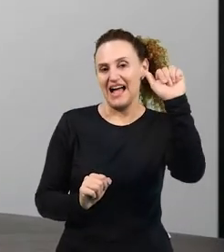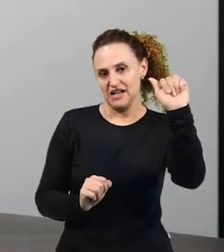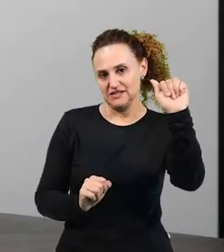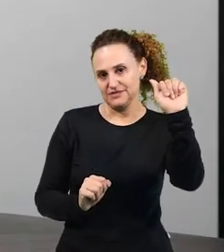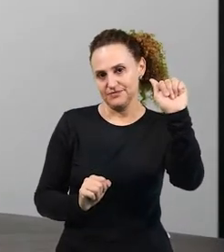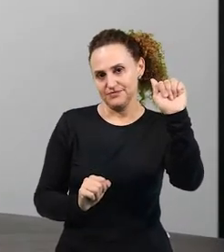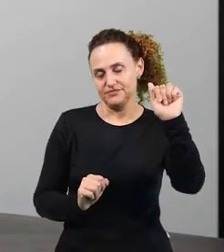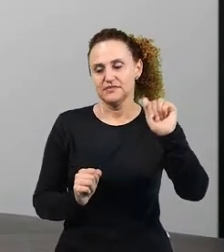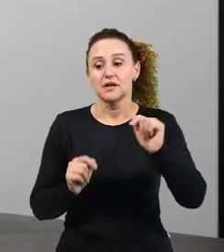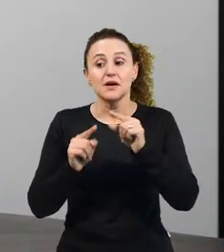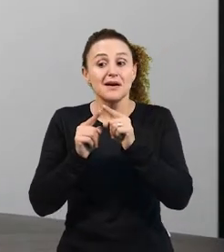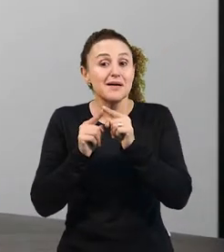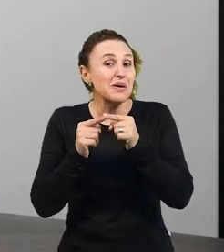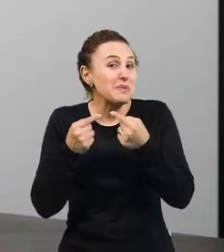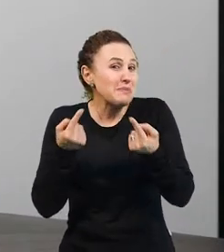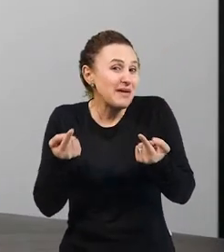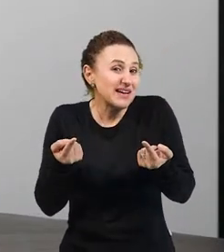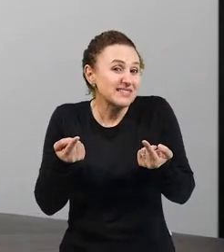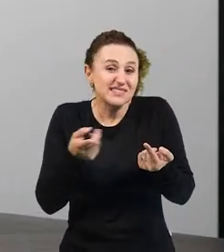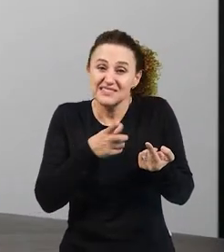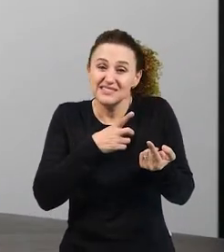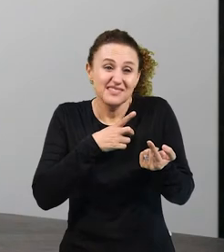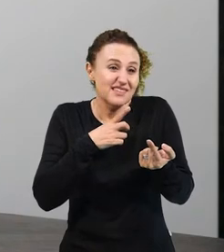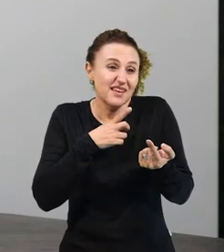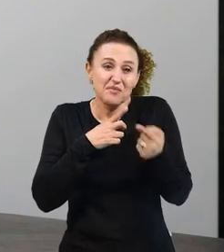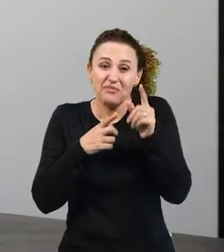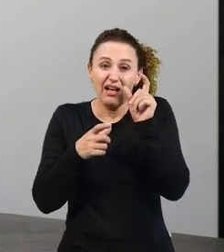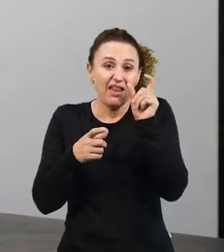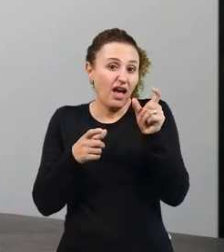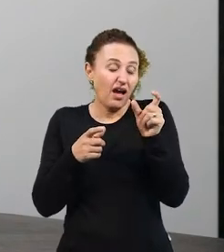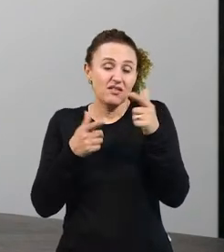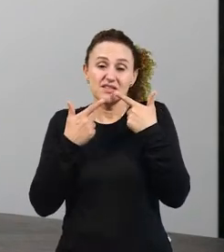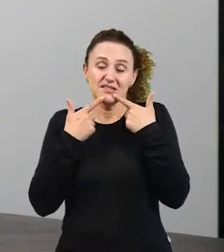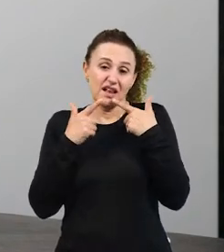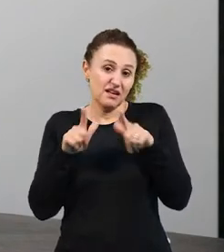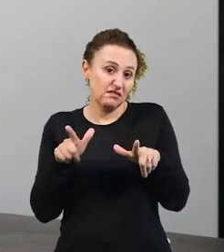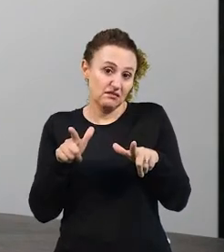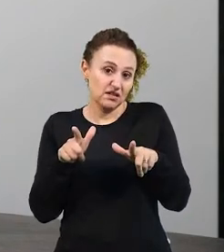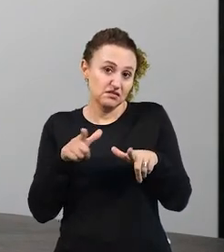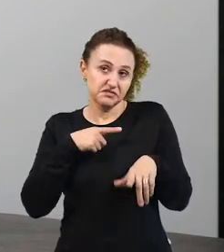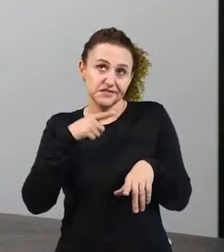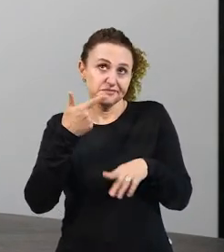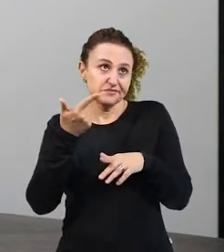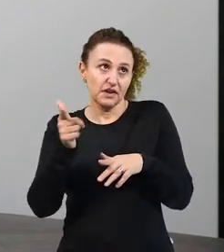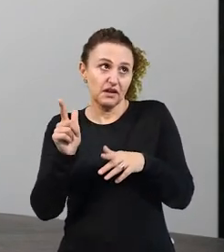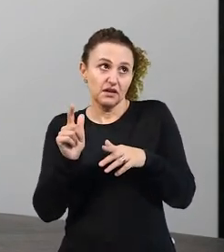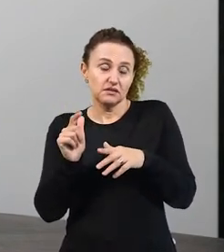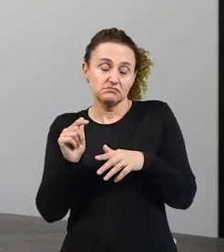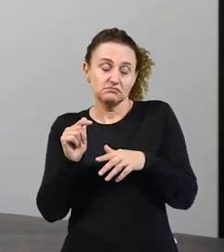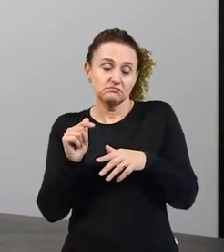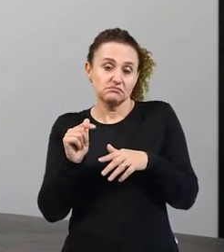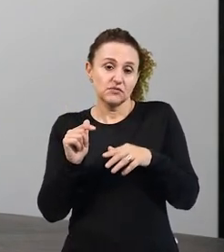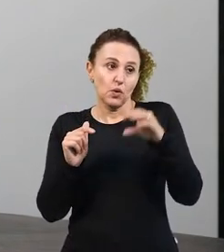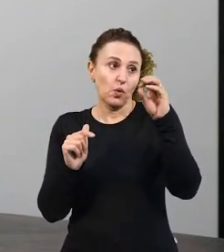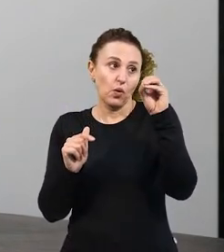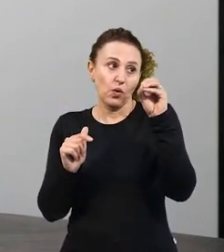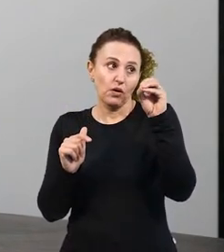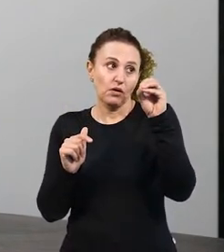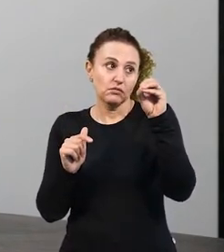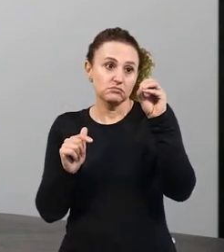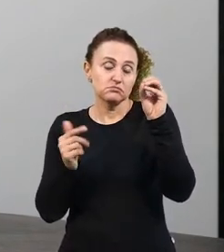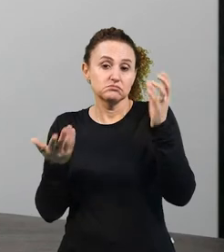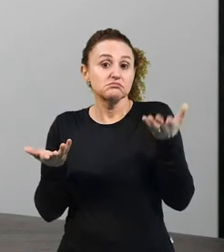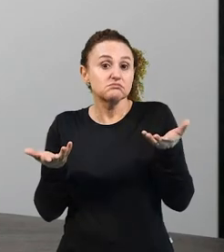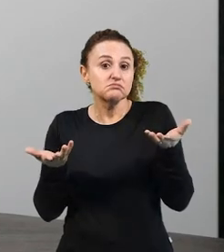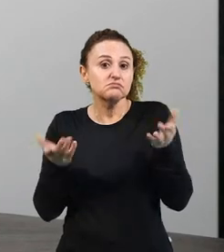sabemos que há algumas palavras na língua portuguesa que não tem O, mas é